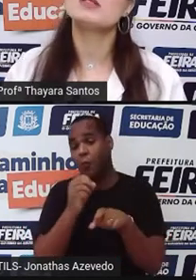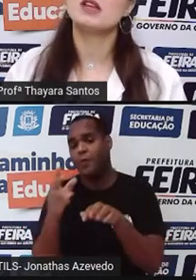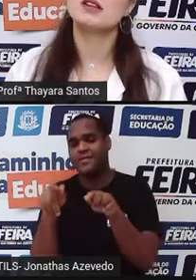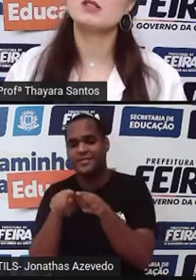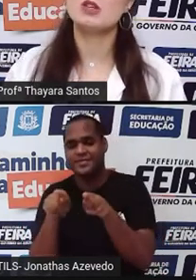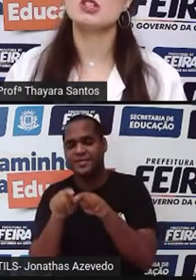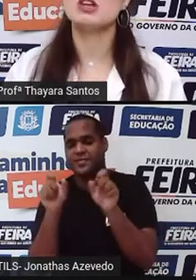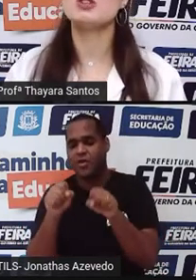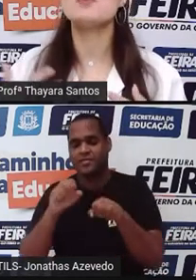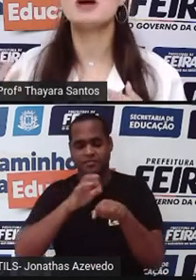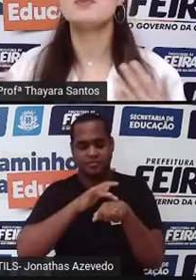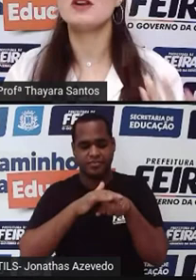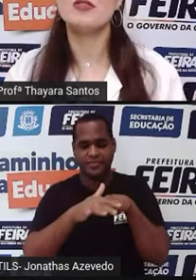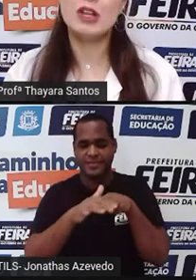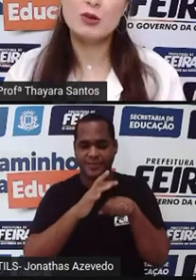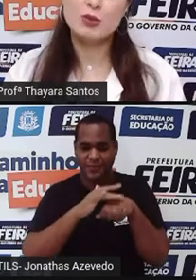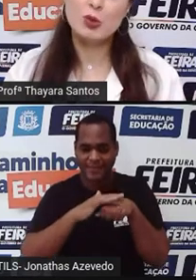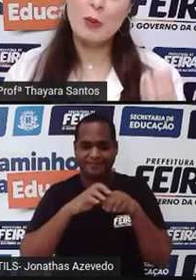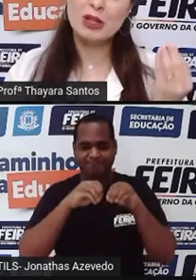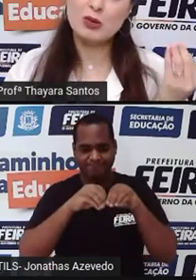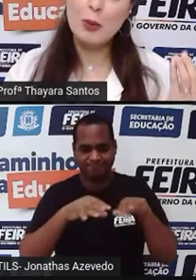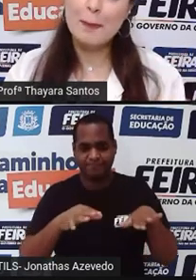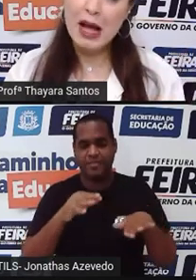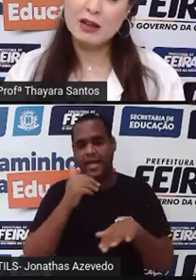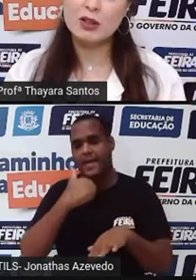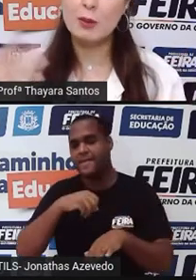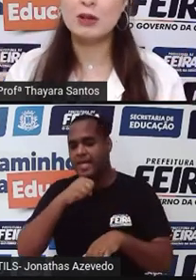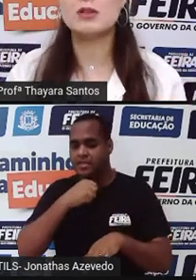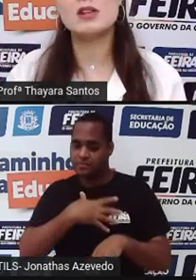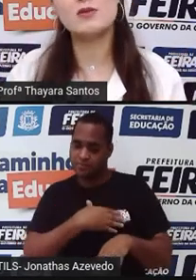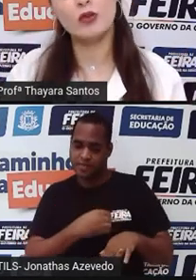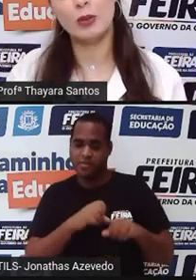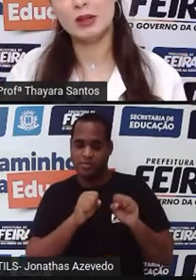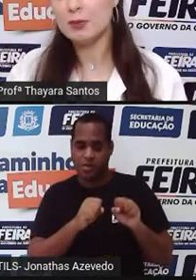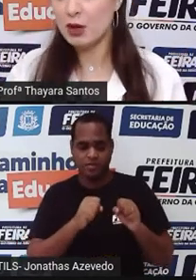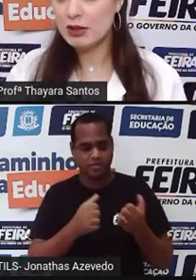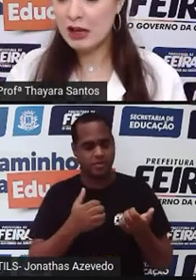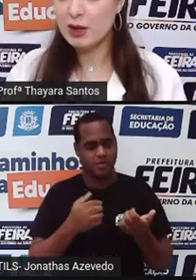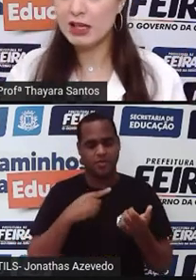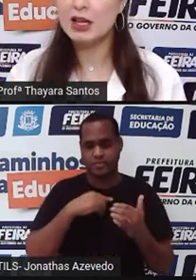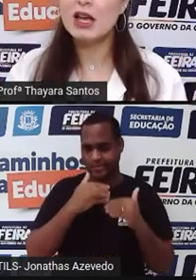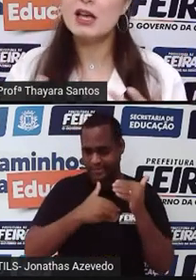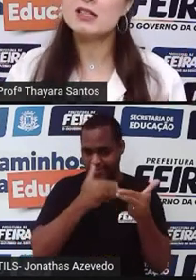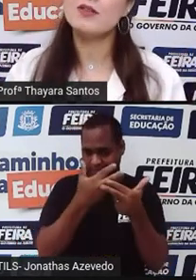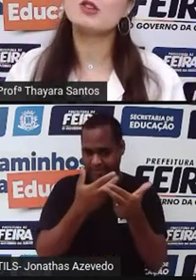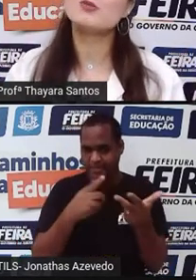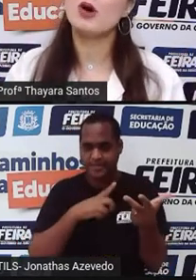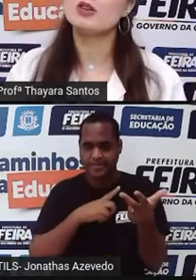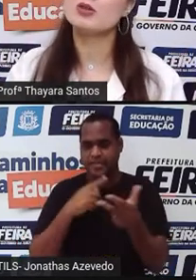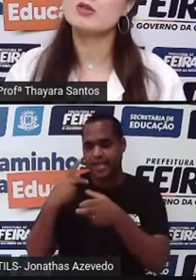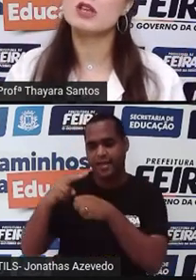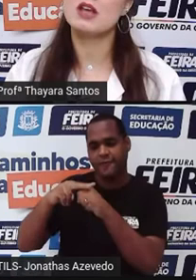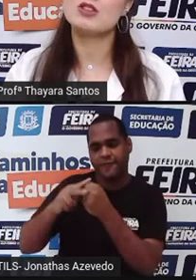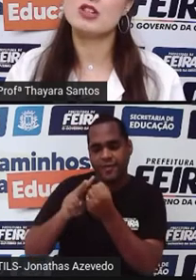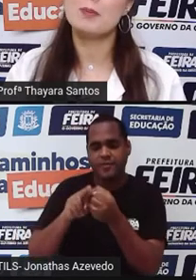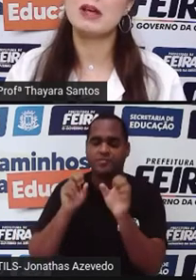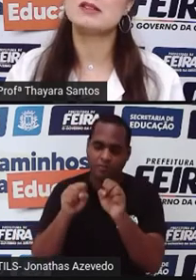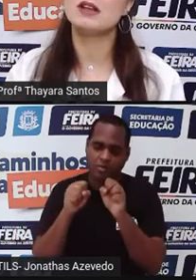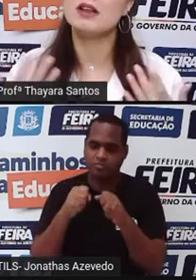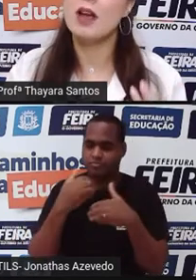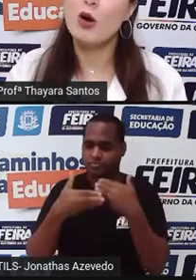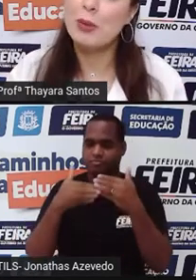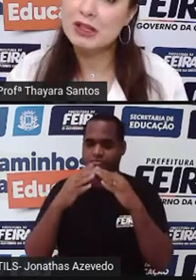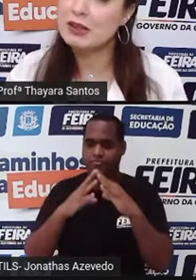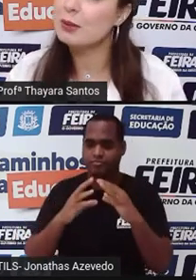ela pode ser transmitida de mãe para filho no momento do parto e também no desenvolvimento embrionário ali. Esse vírus pode conseguir atingir a